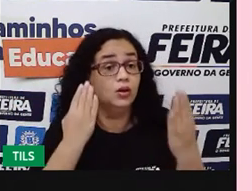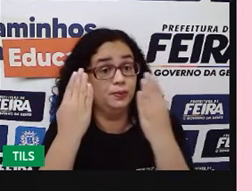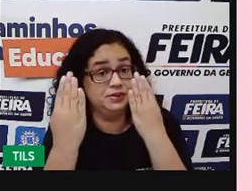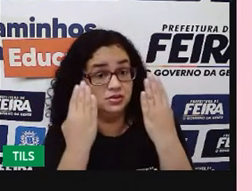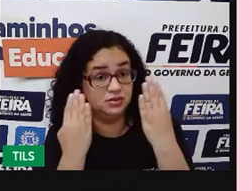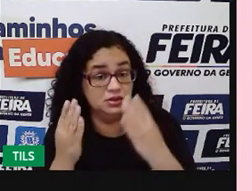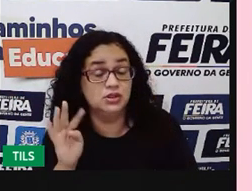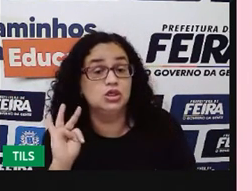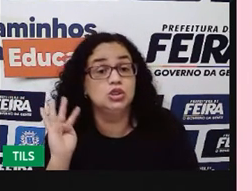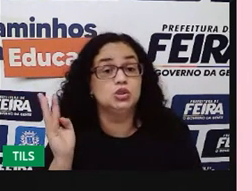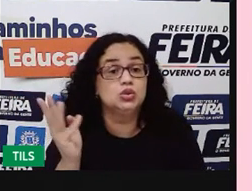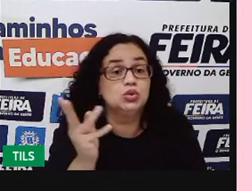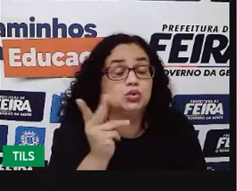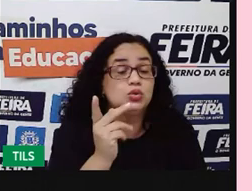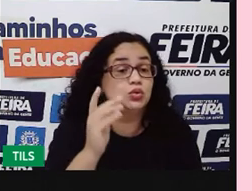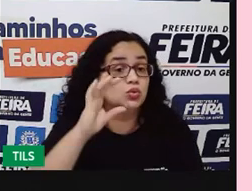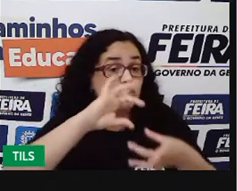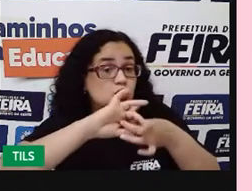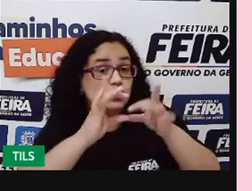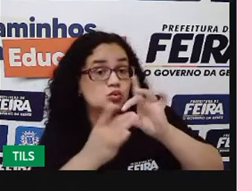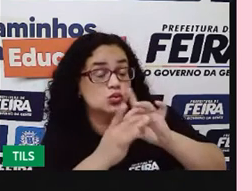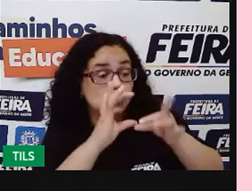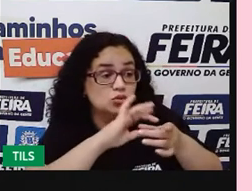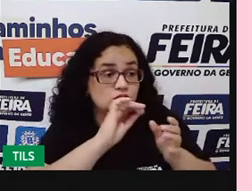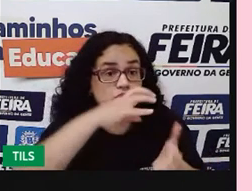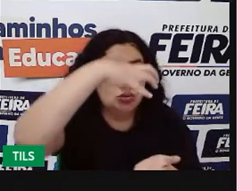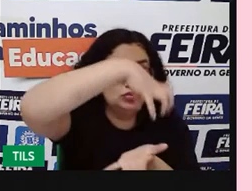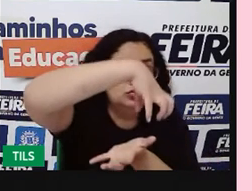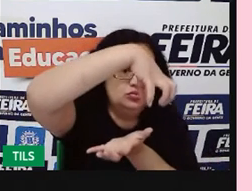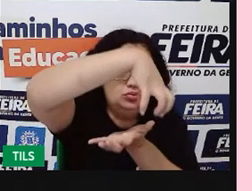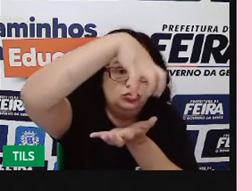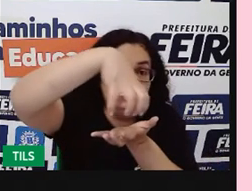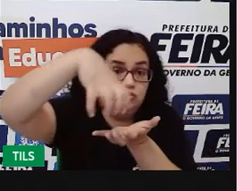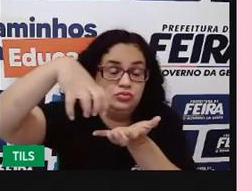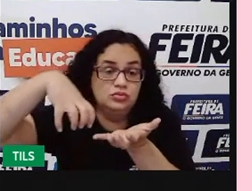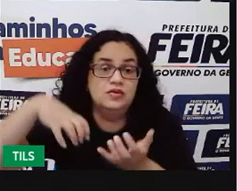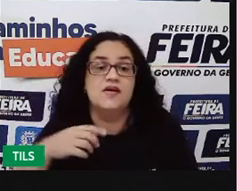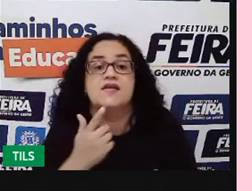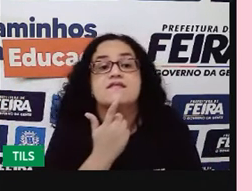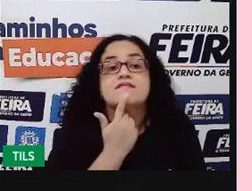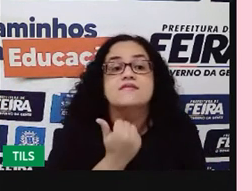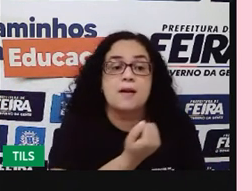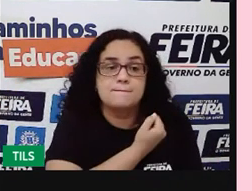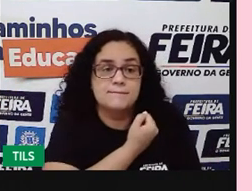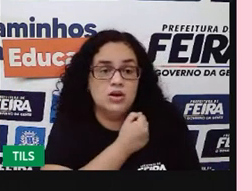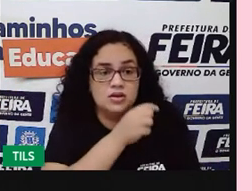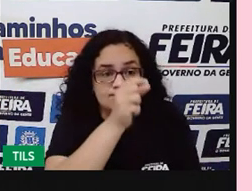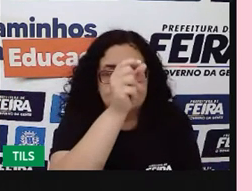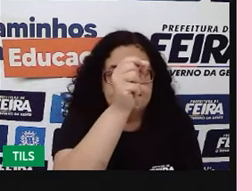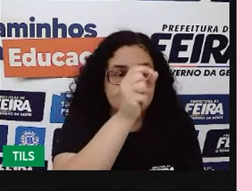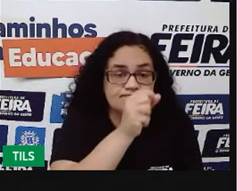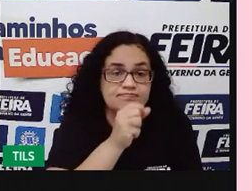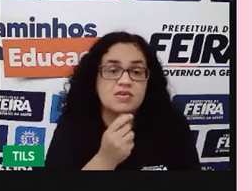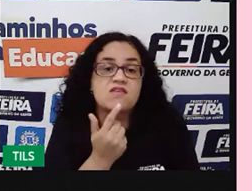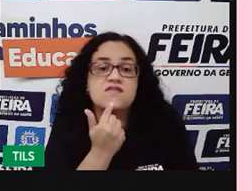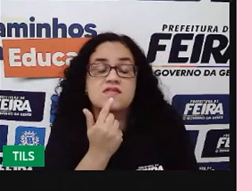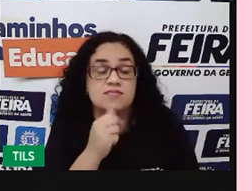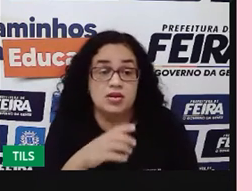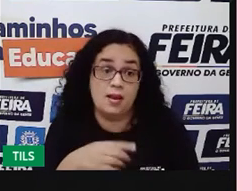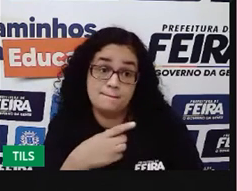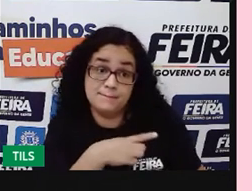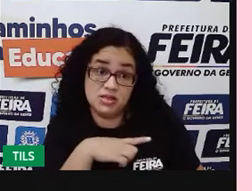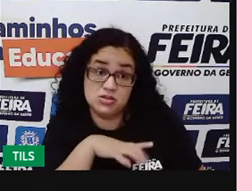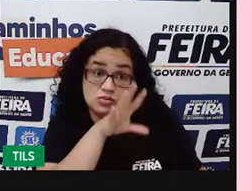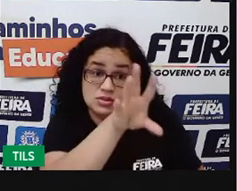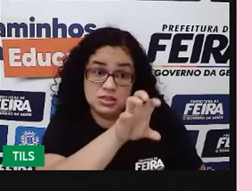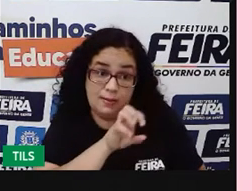todos os continentes, todas essas bolinhas vermelhas aqui, são o número de casos de pessoas com a AIDS, né,